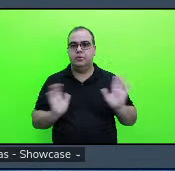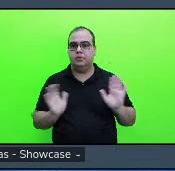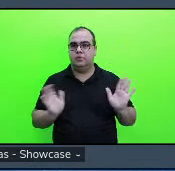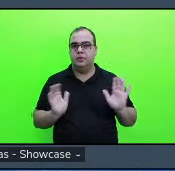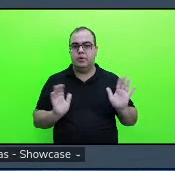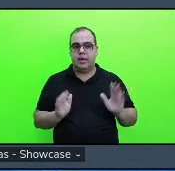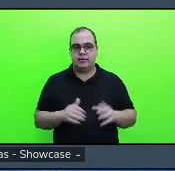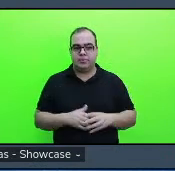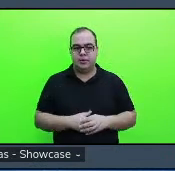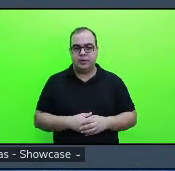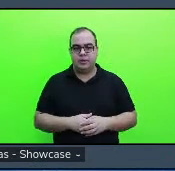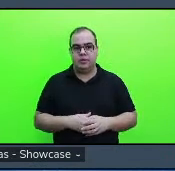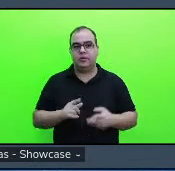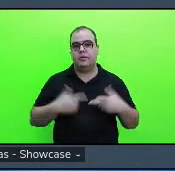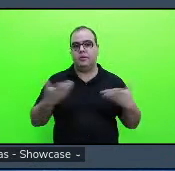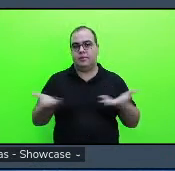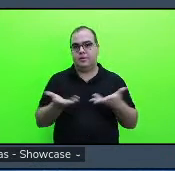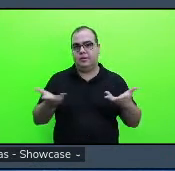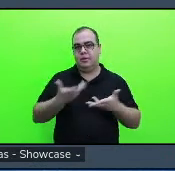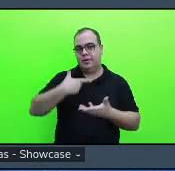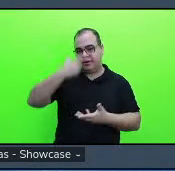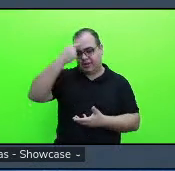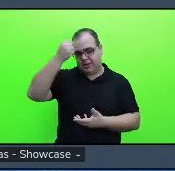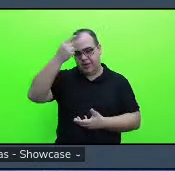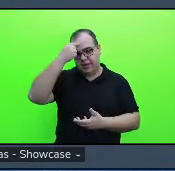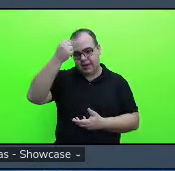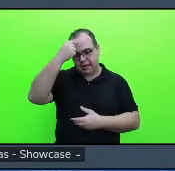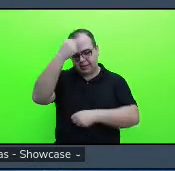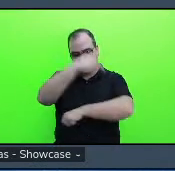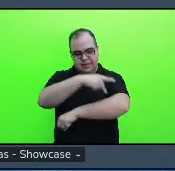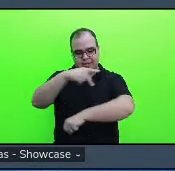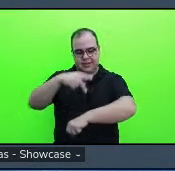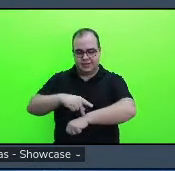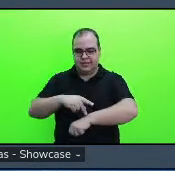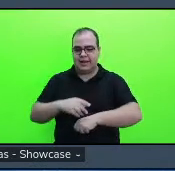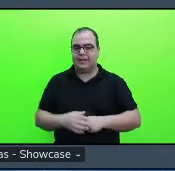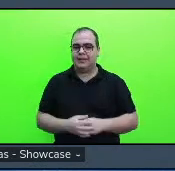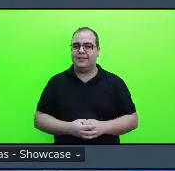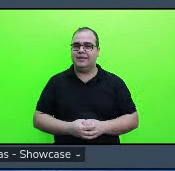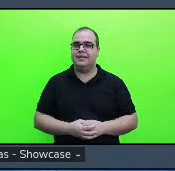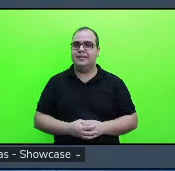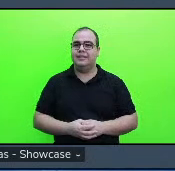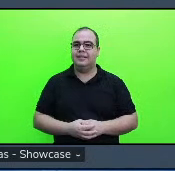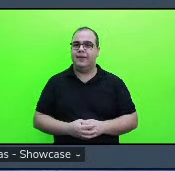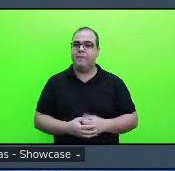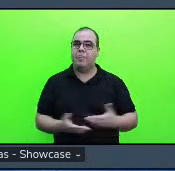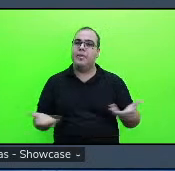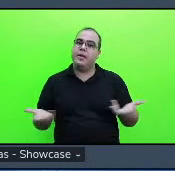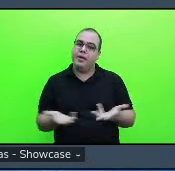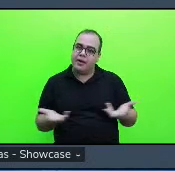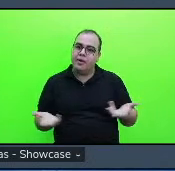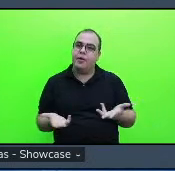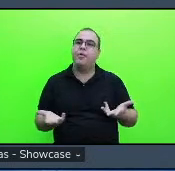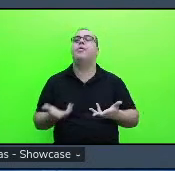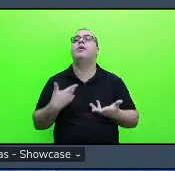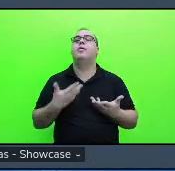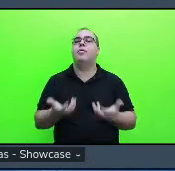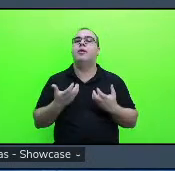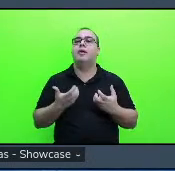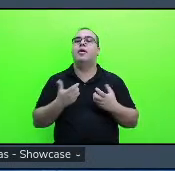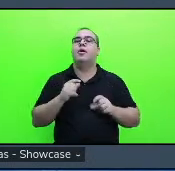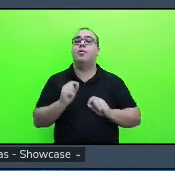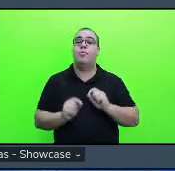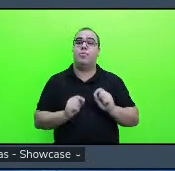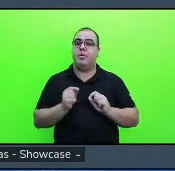graduação em pedagogia então pode ser que a partir disso eu utilize sim